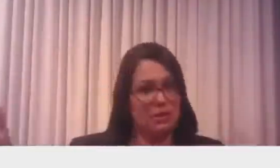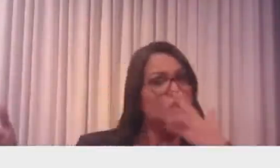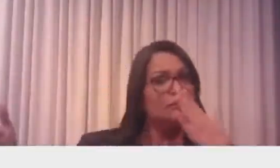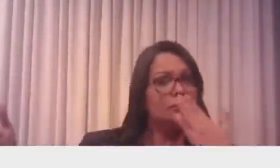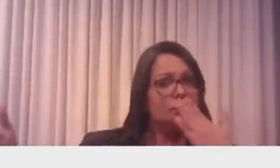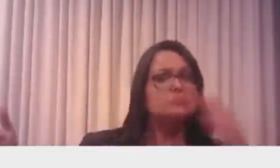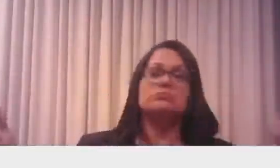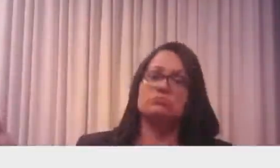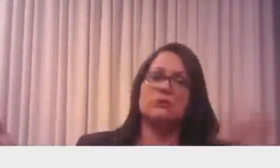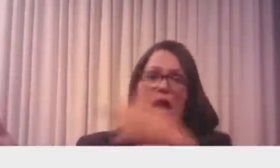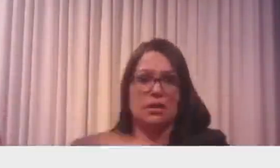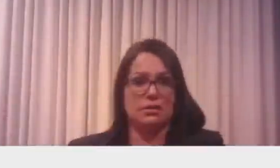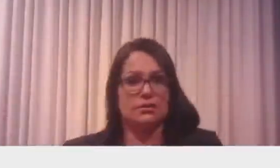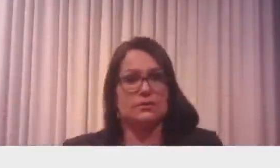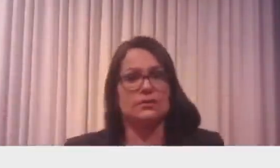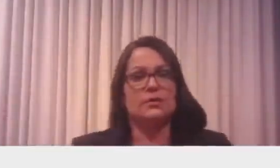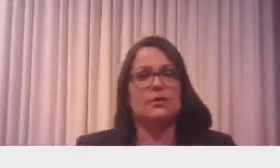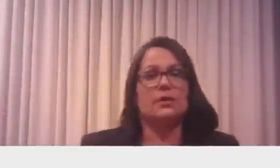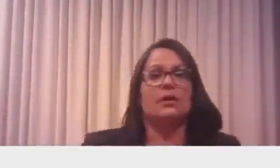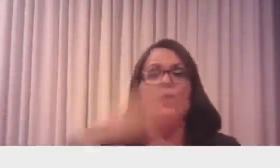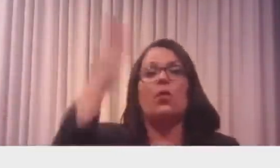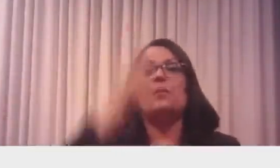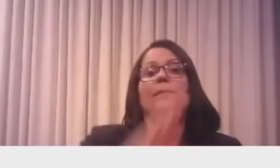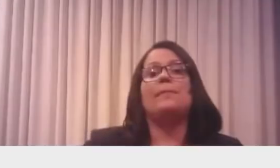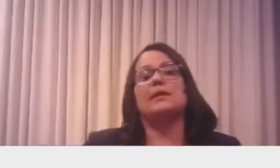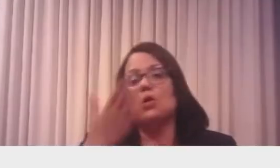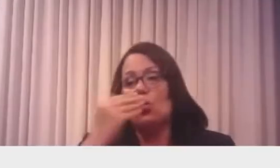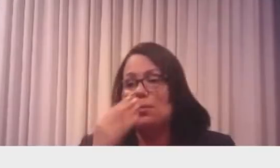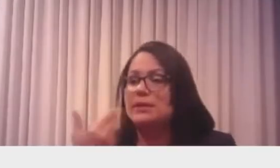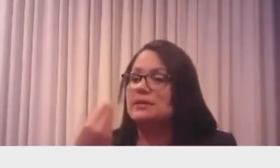bilhão de pessoas pelo mundo, então o mundo depende do Brasil.